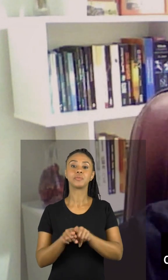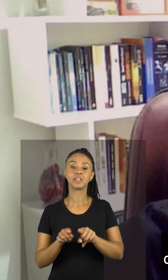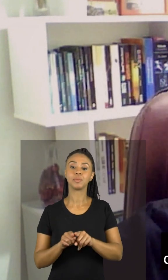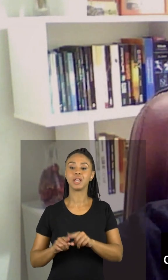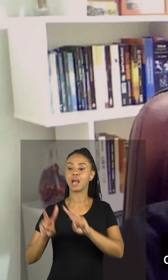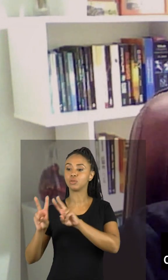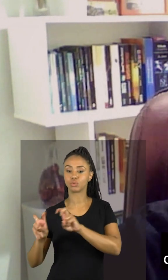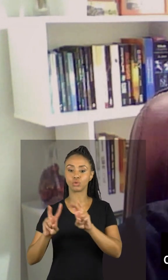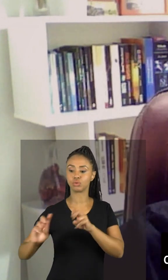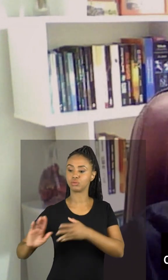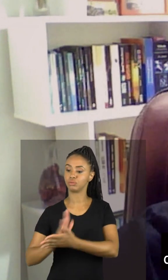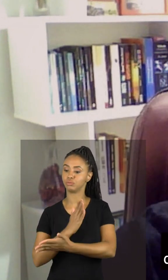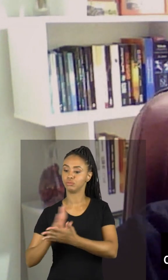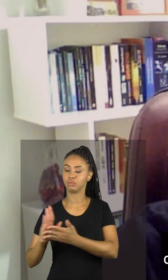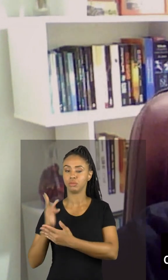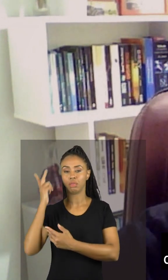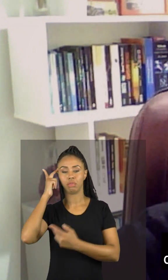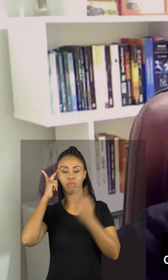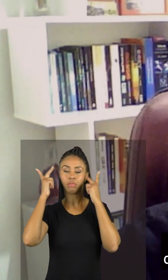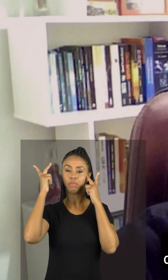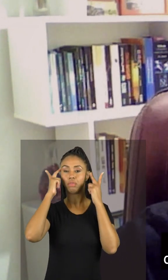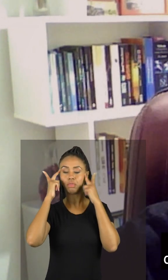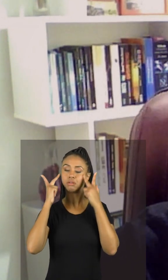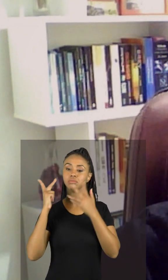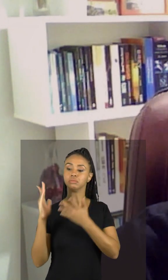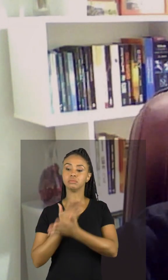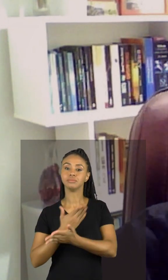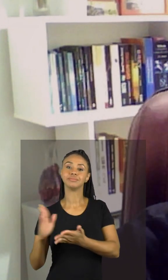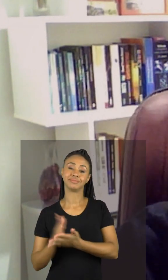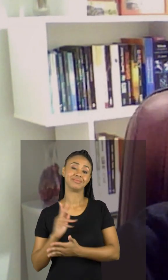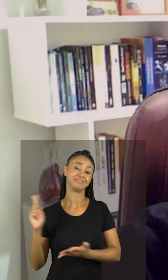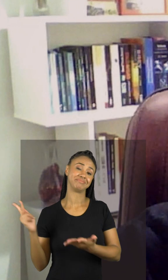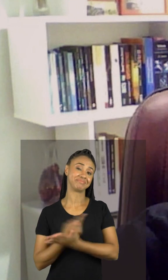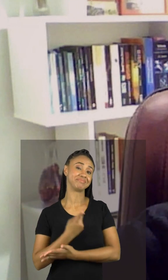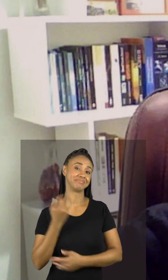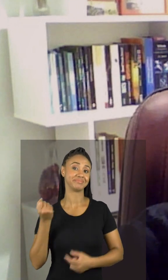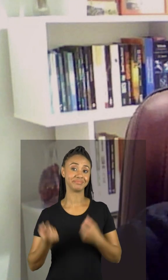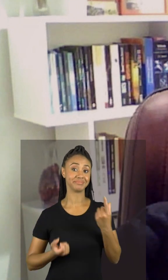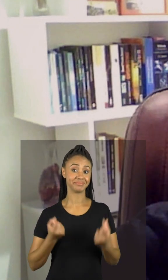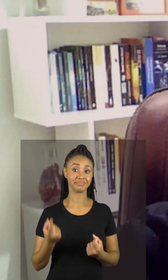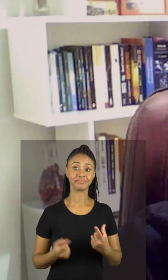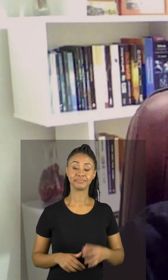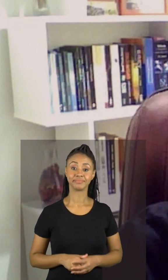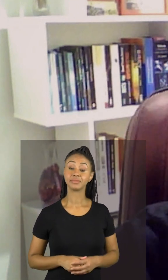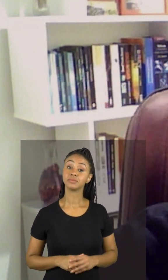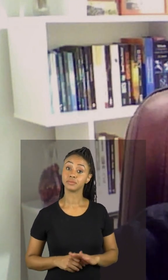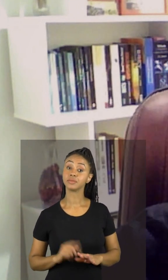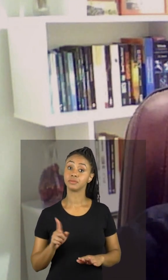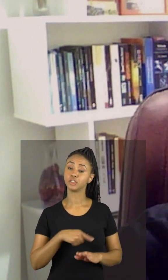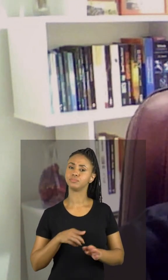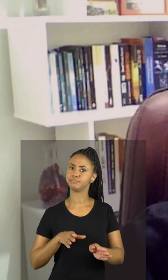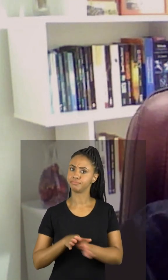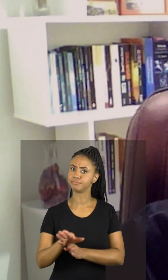separação desses pensamentos intrusivos que a gente volta e meia pairam na nossa cabeça né e é super